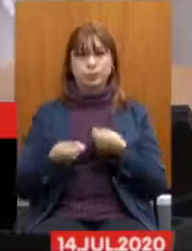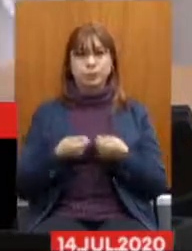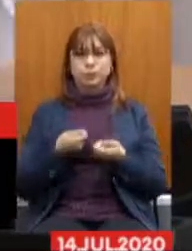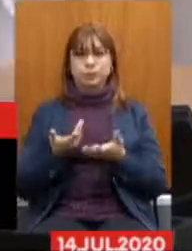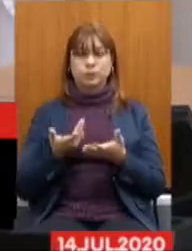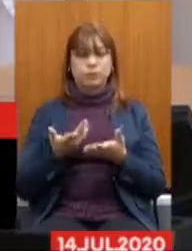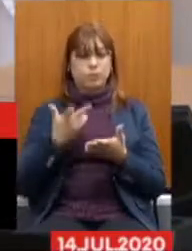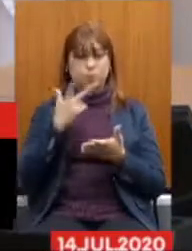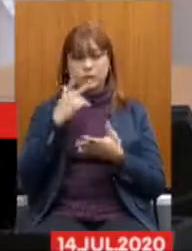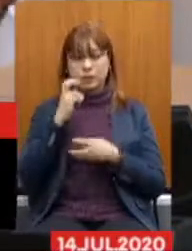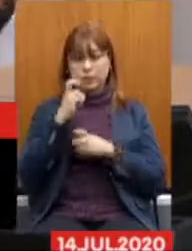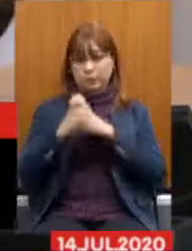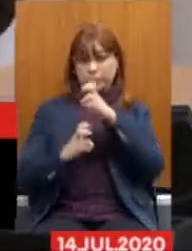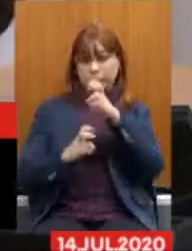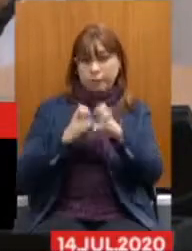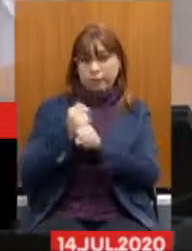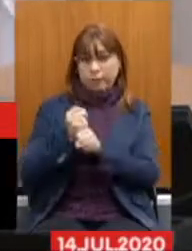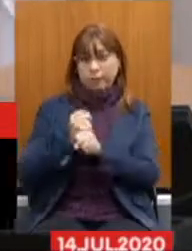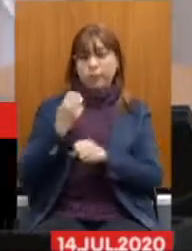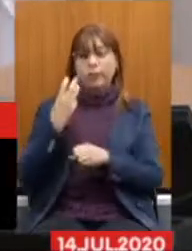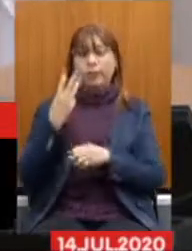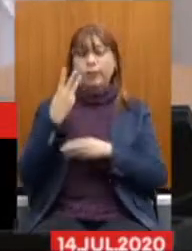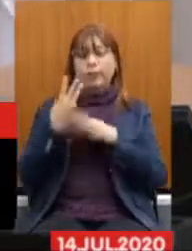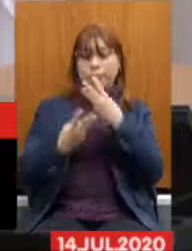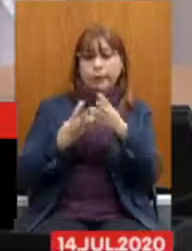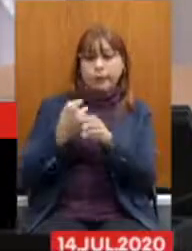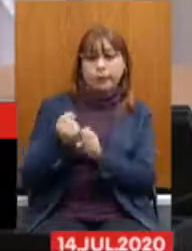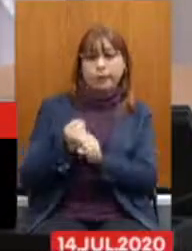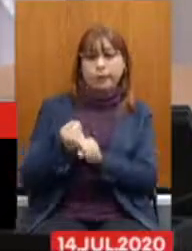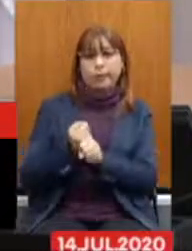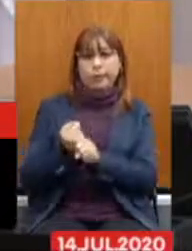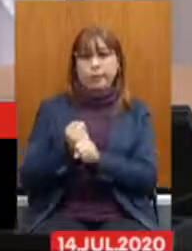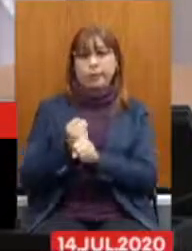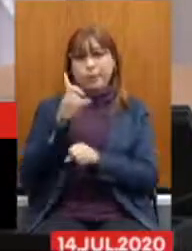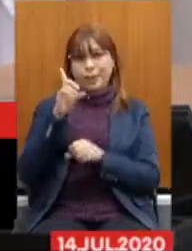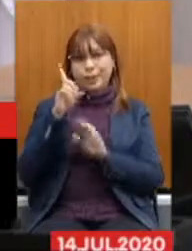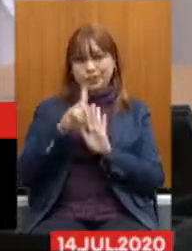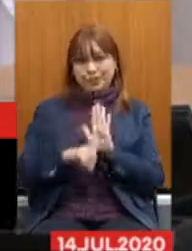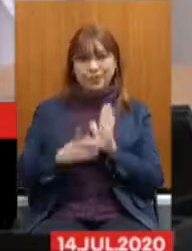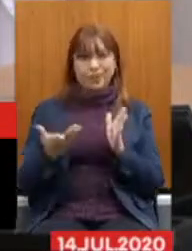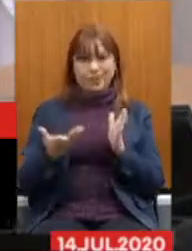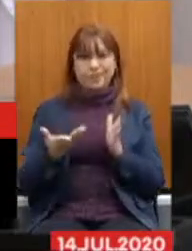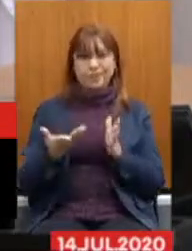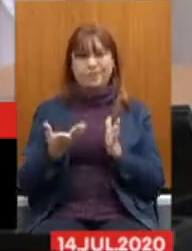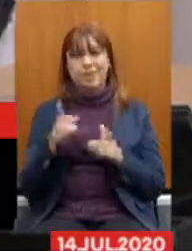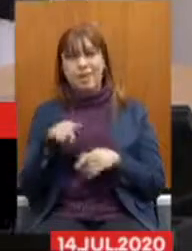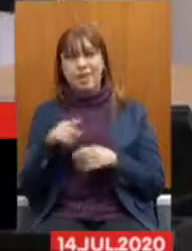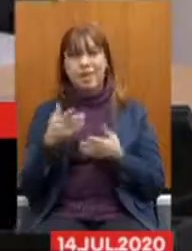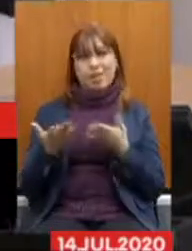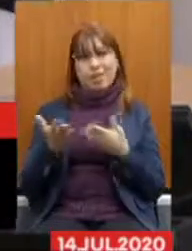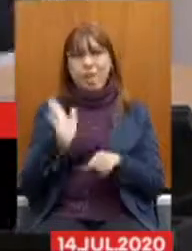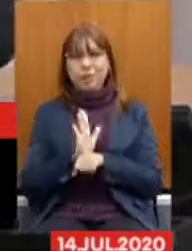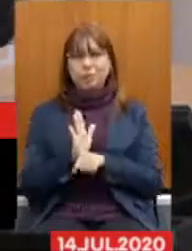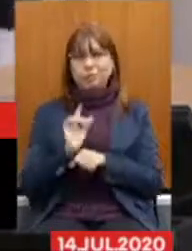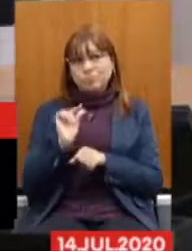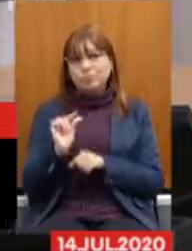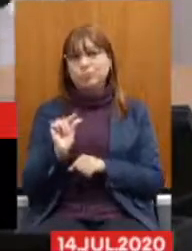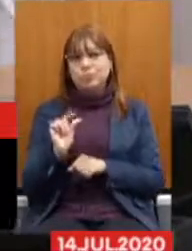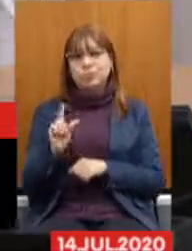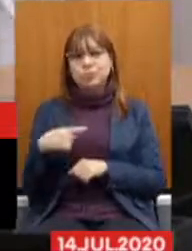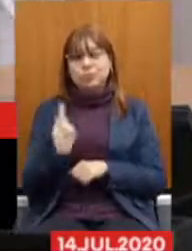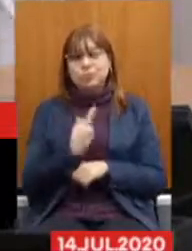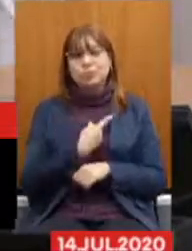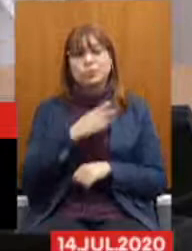quinquênio, triênio, ADE, que são os paliativos que fazem com que nós,